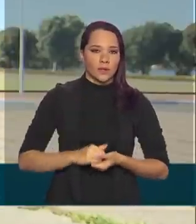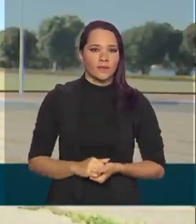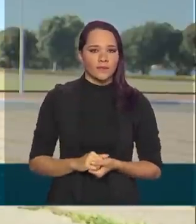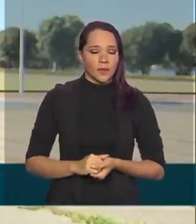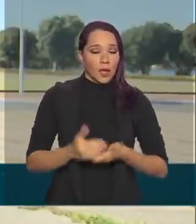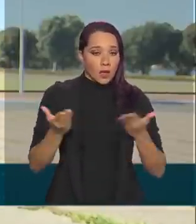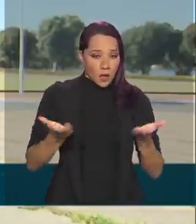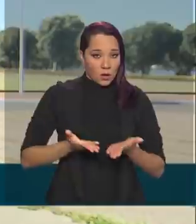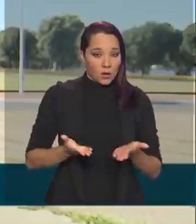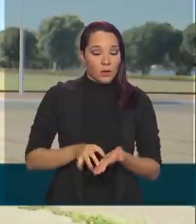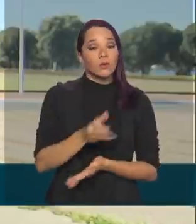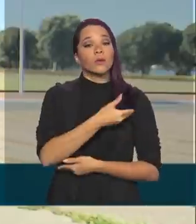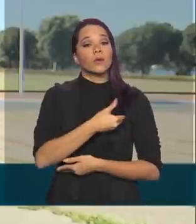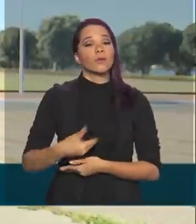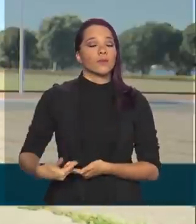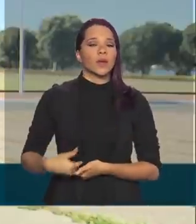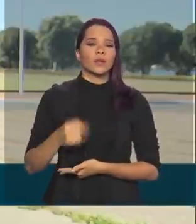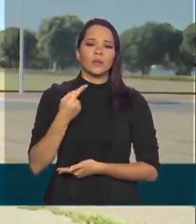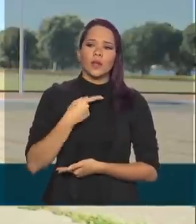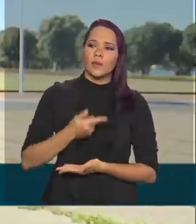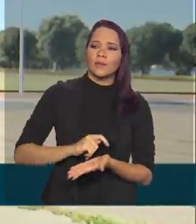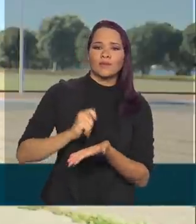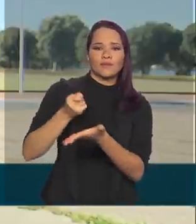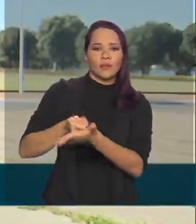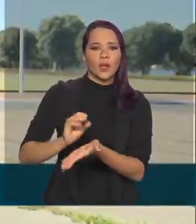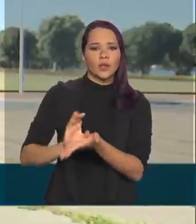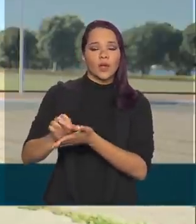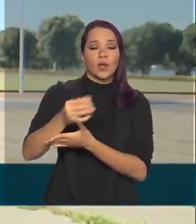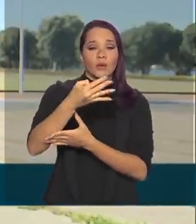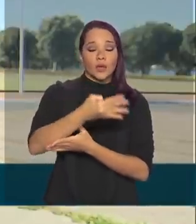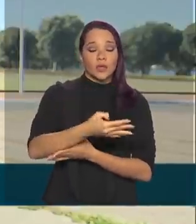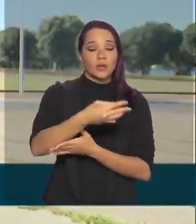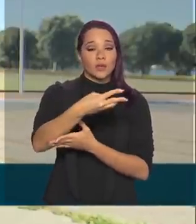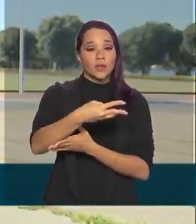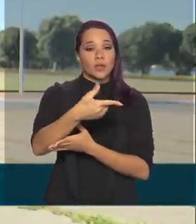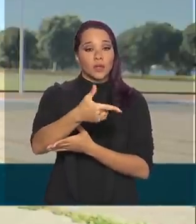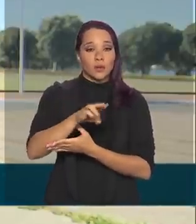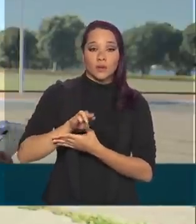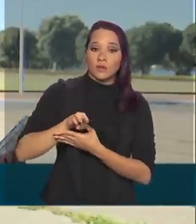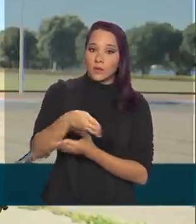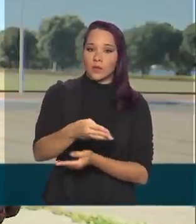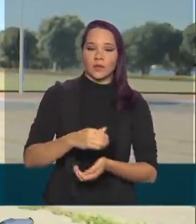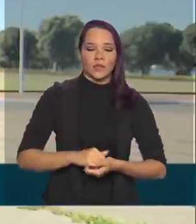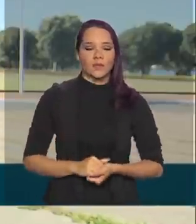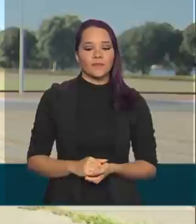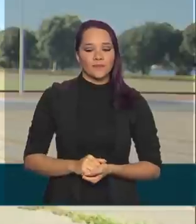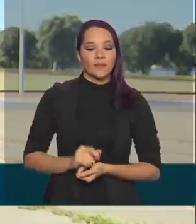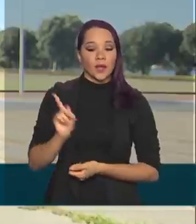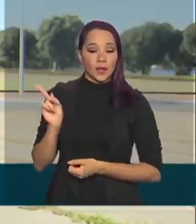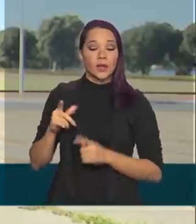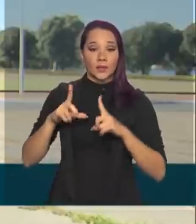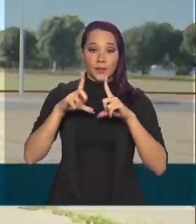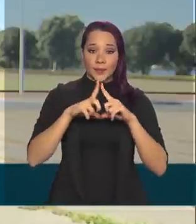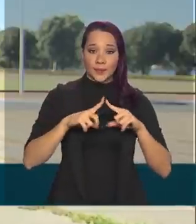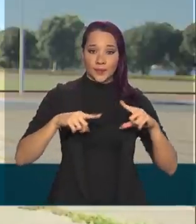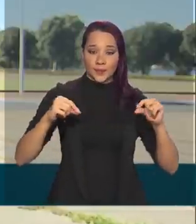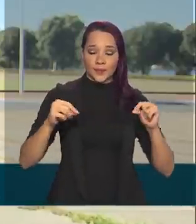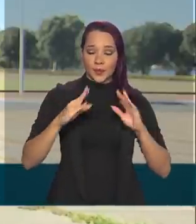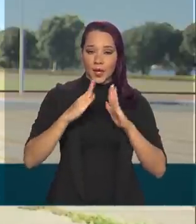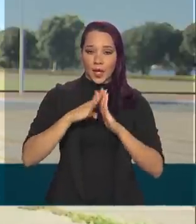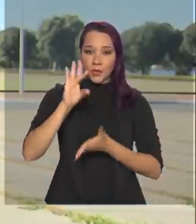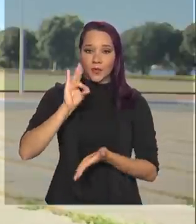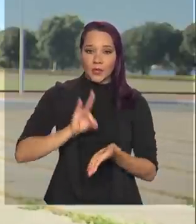Desta vez, o governo está desembolsando 432 milhões. E aqui no Palácio da Alvorada, residência